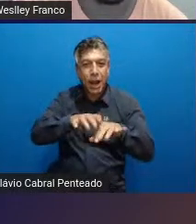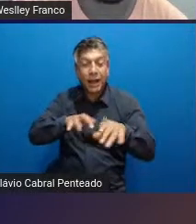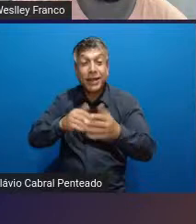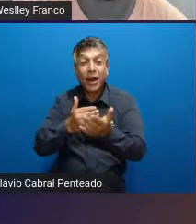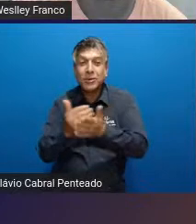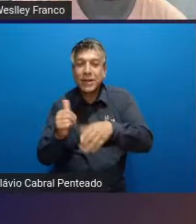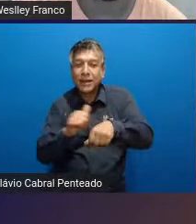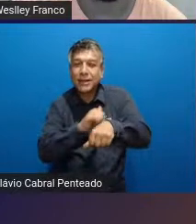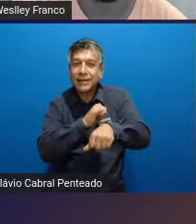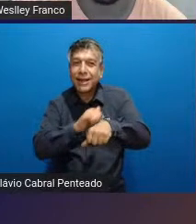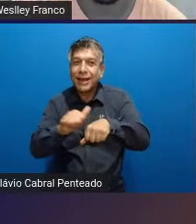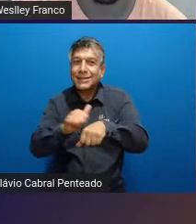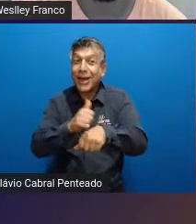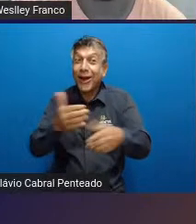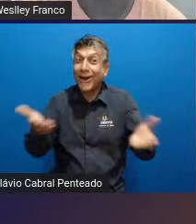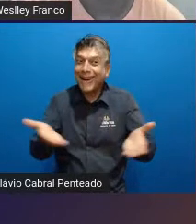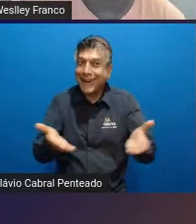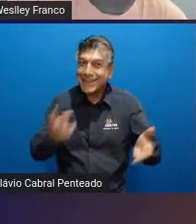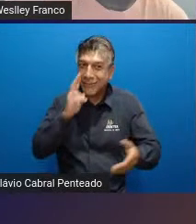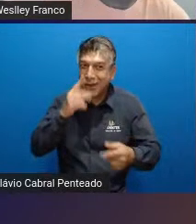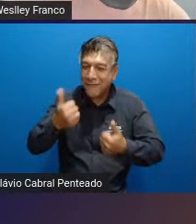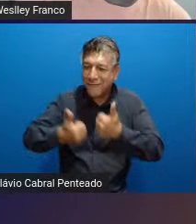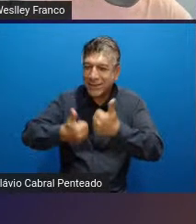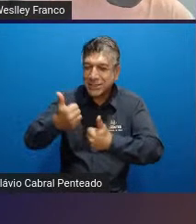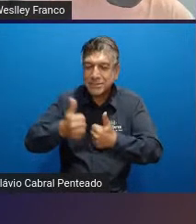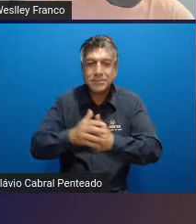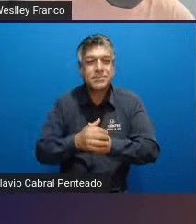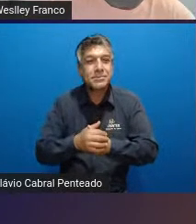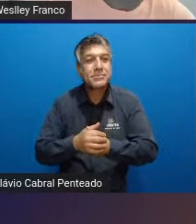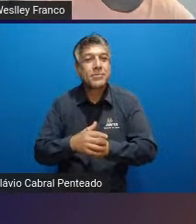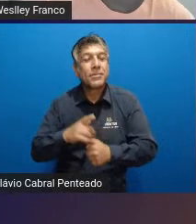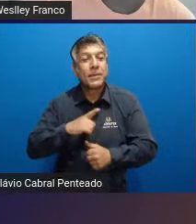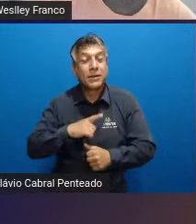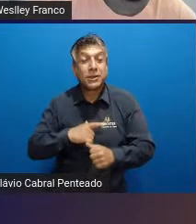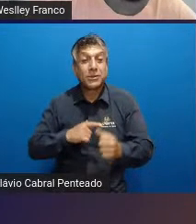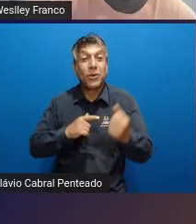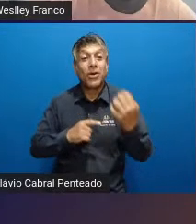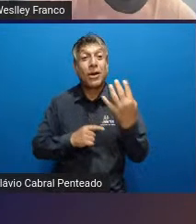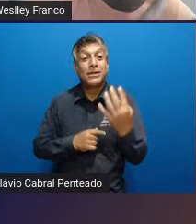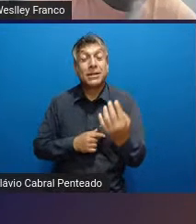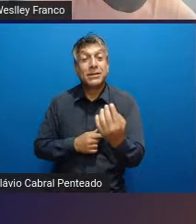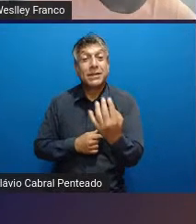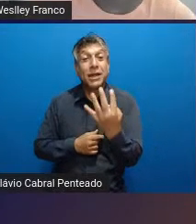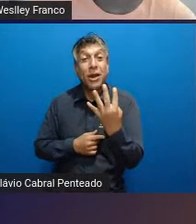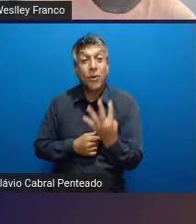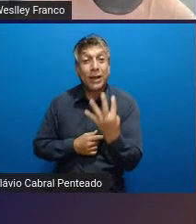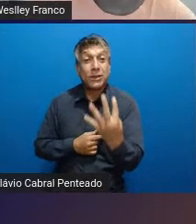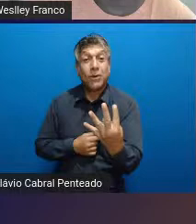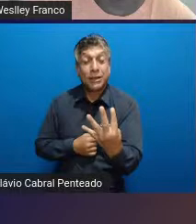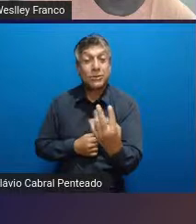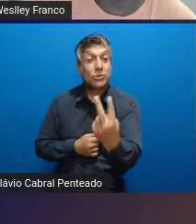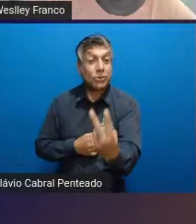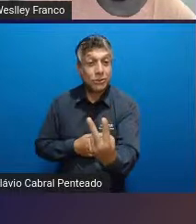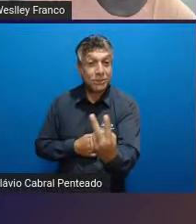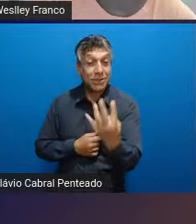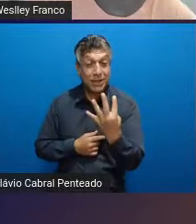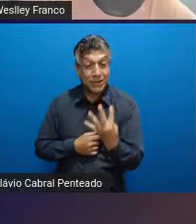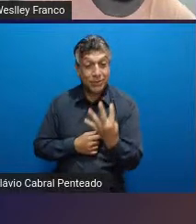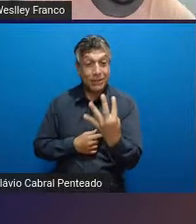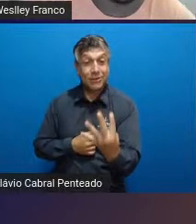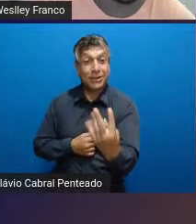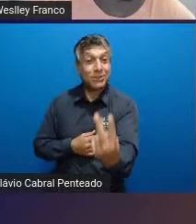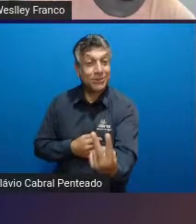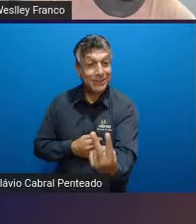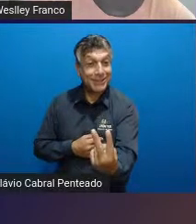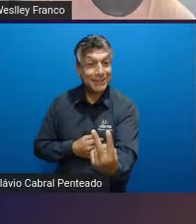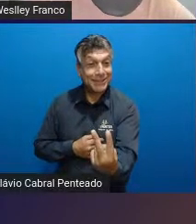que temos hoje né como o 4-4-2 que é composto ali pela linha de zagueiros